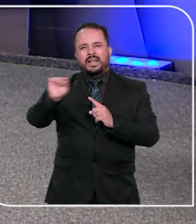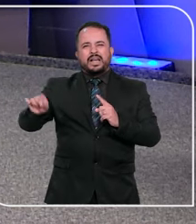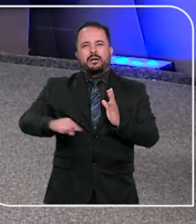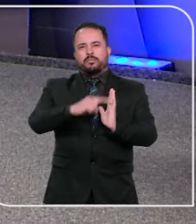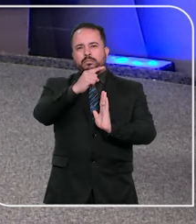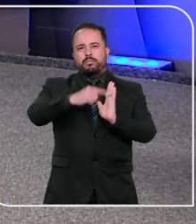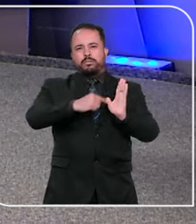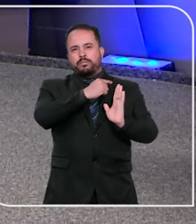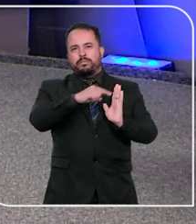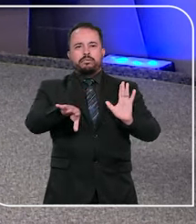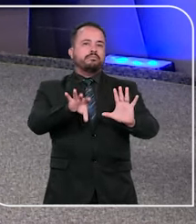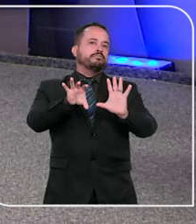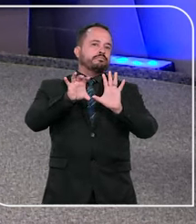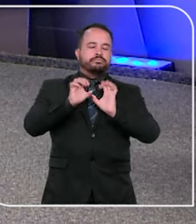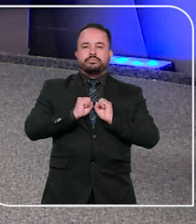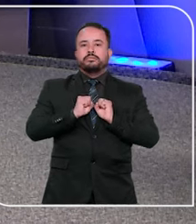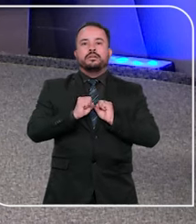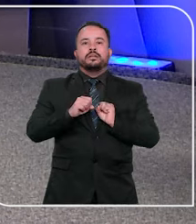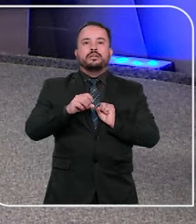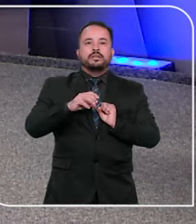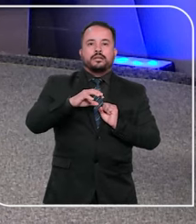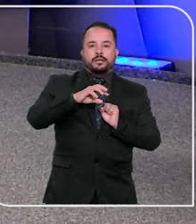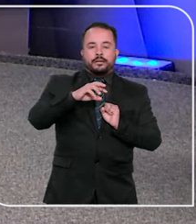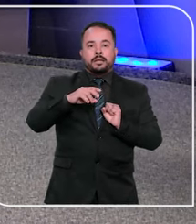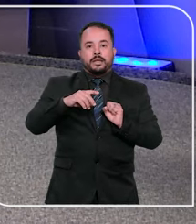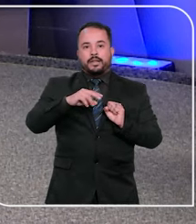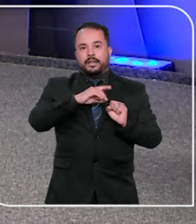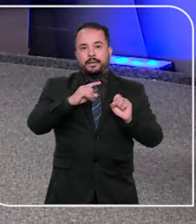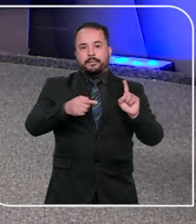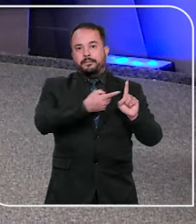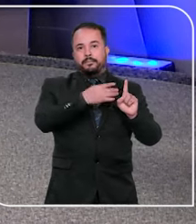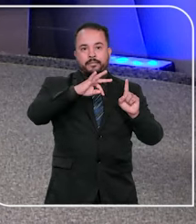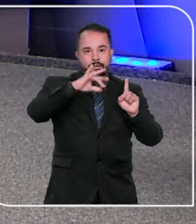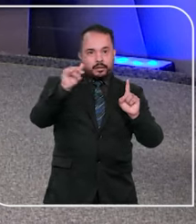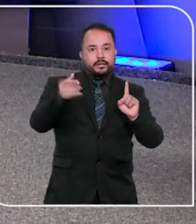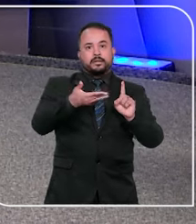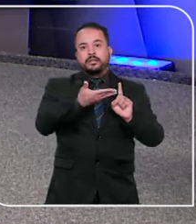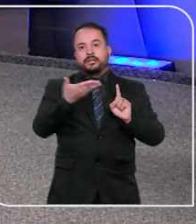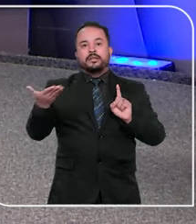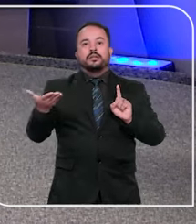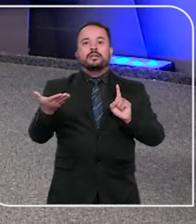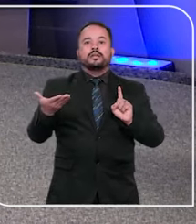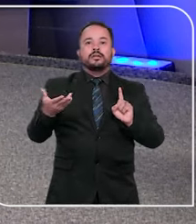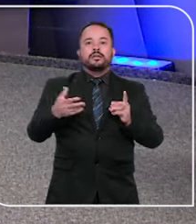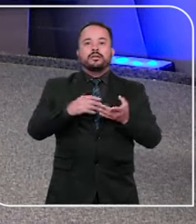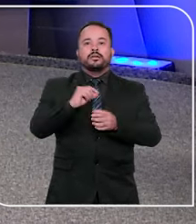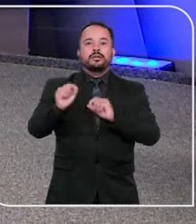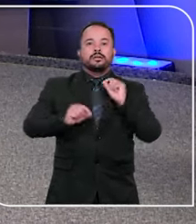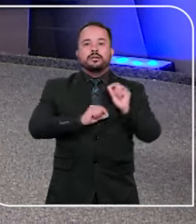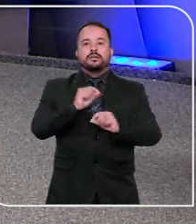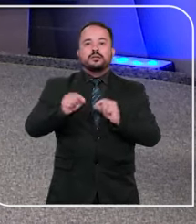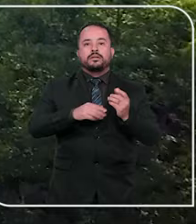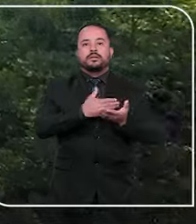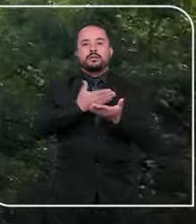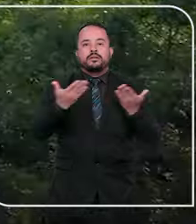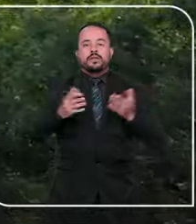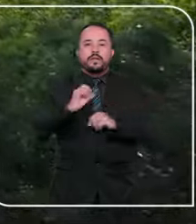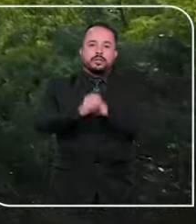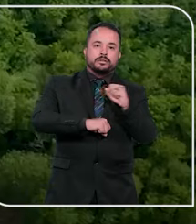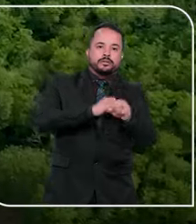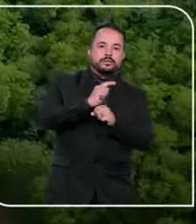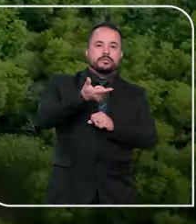Paraná. Vamos ver mais detalhes na reportagem de Marina Campos. O caso dizia respeito a uma ação